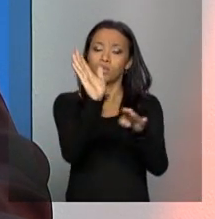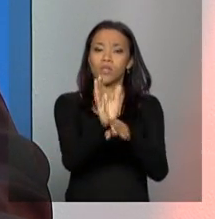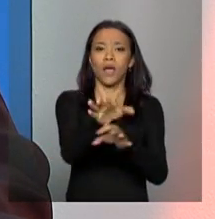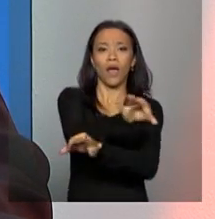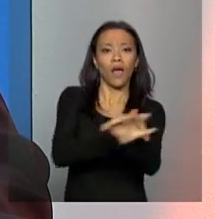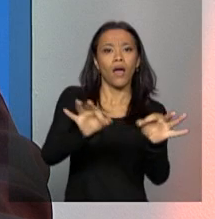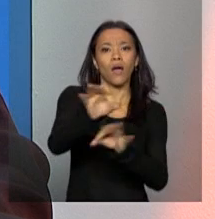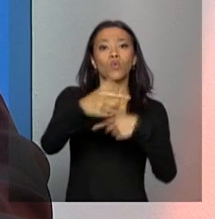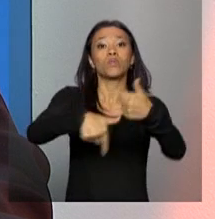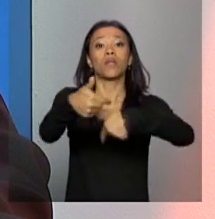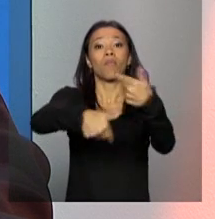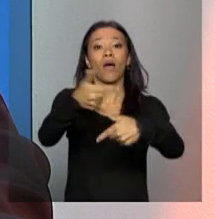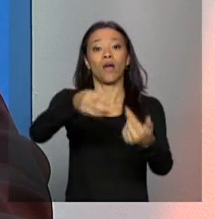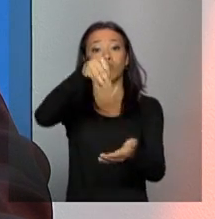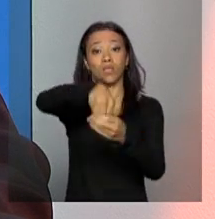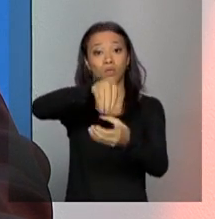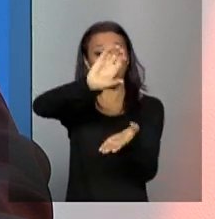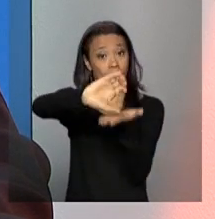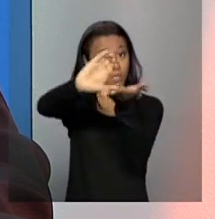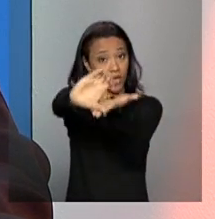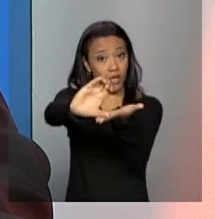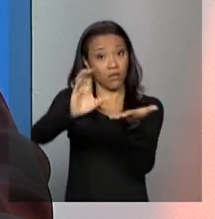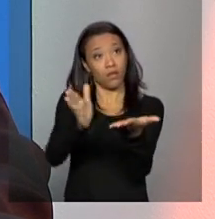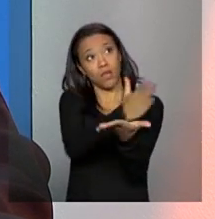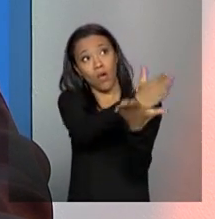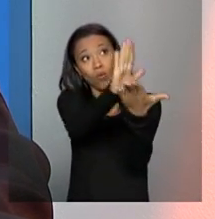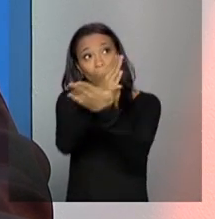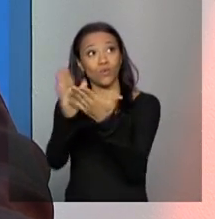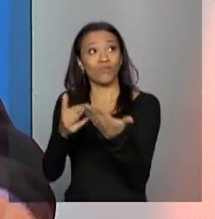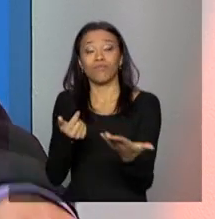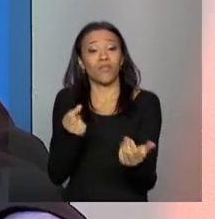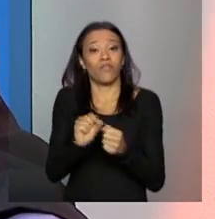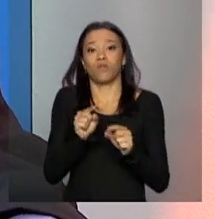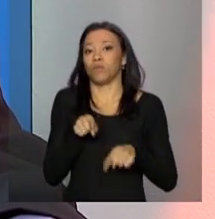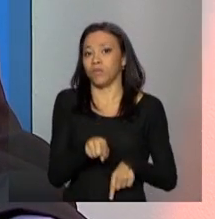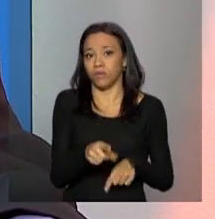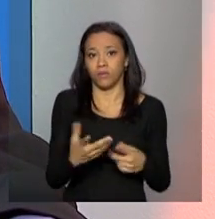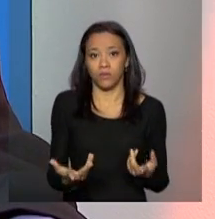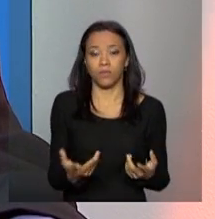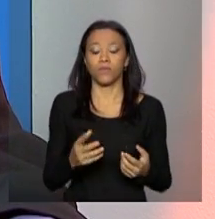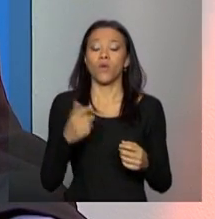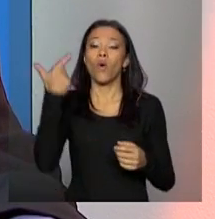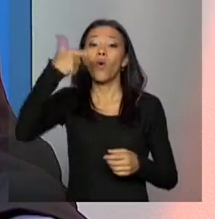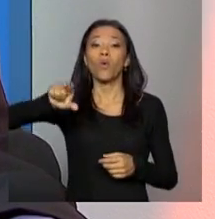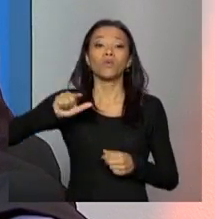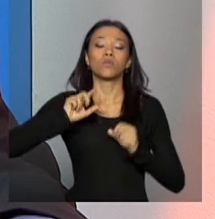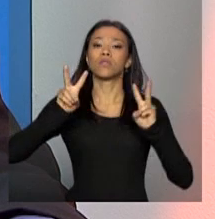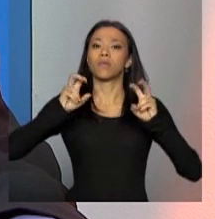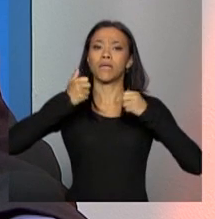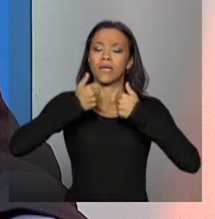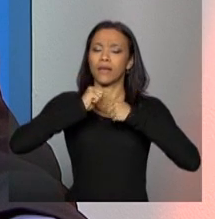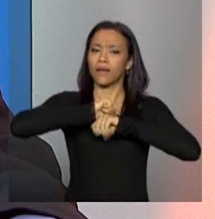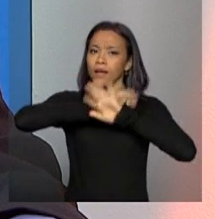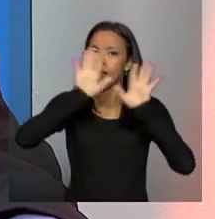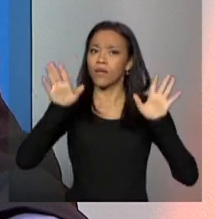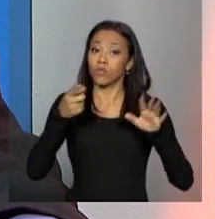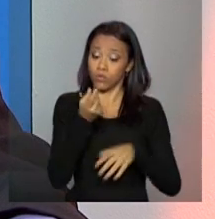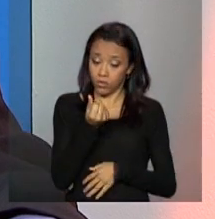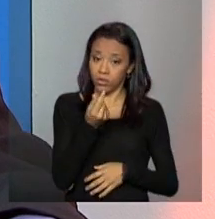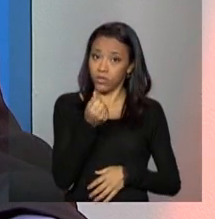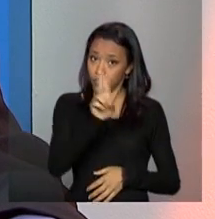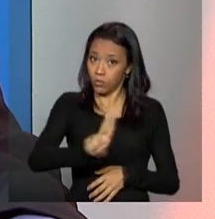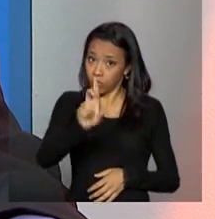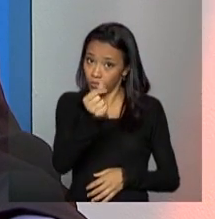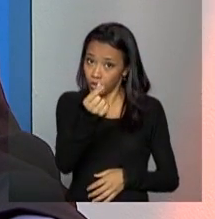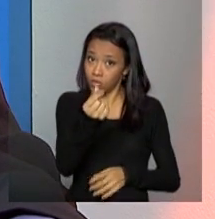algumas unidades não têm conseguido cumprir com isso. Um outro exemplo bem claro que a gente coloca são os recursos a serem disponibilizados para o